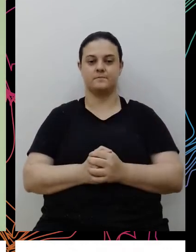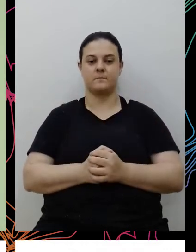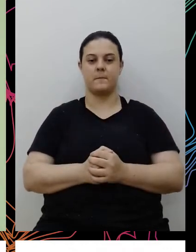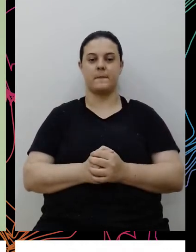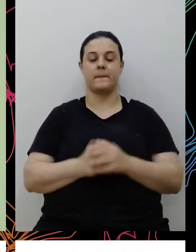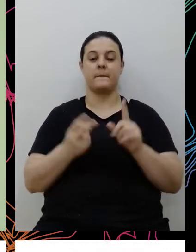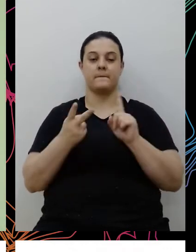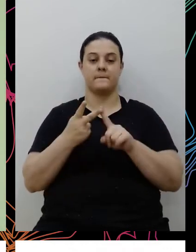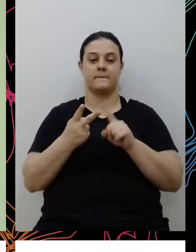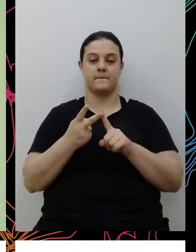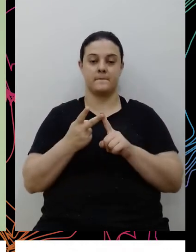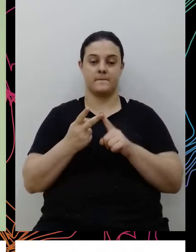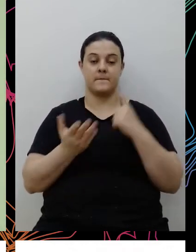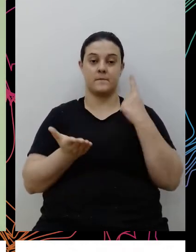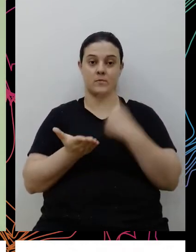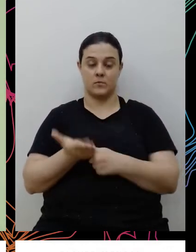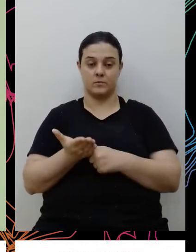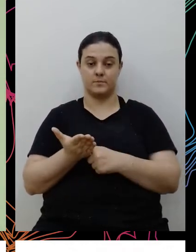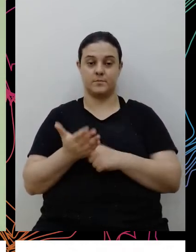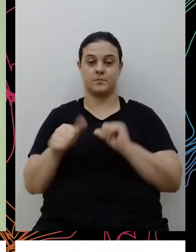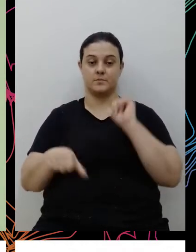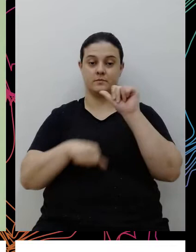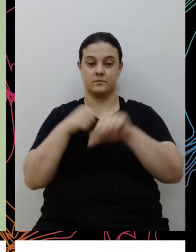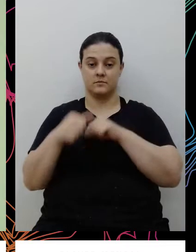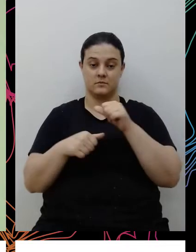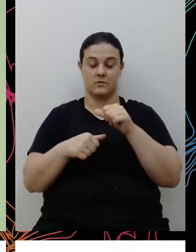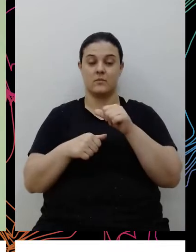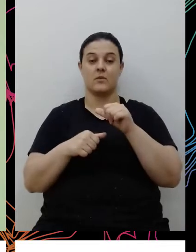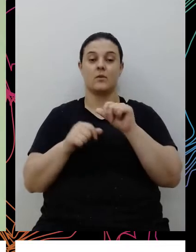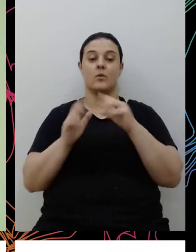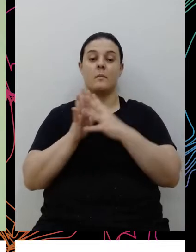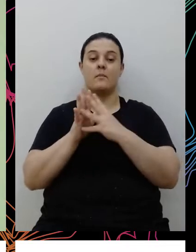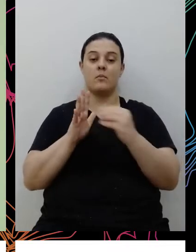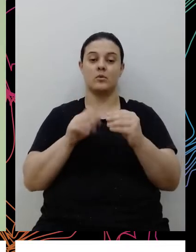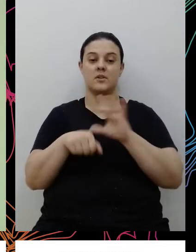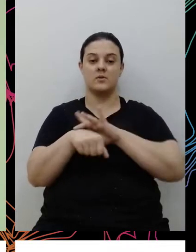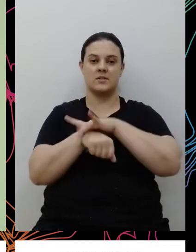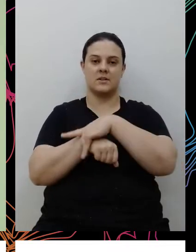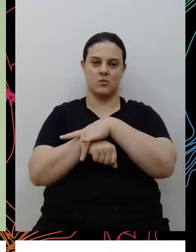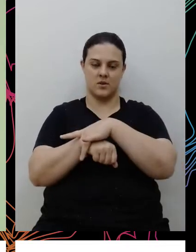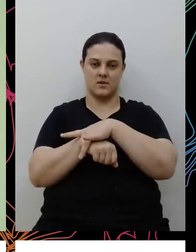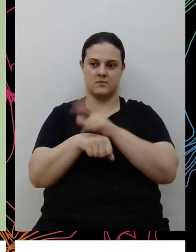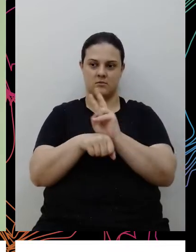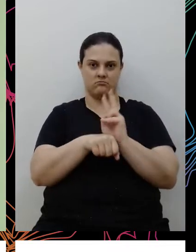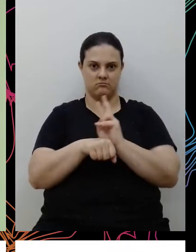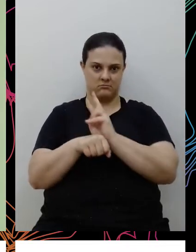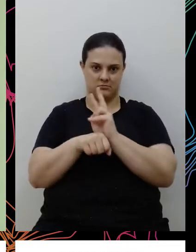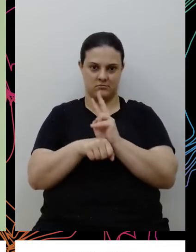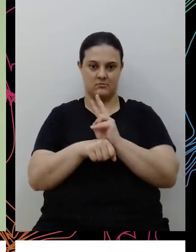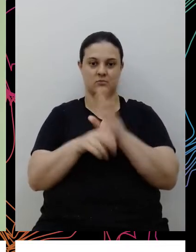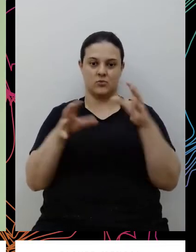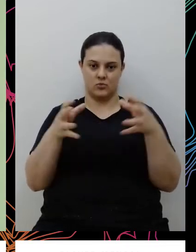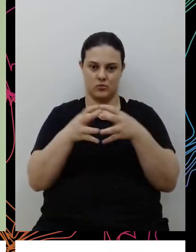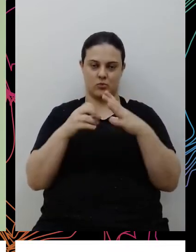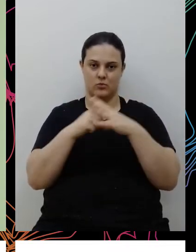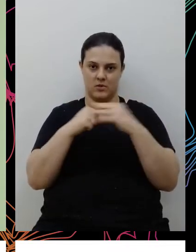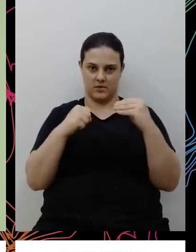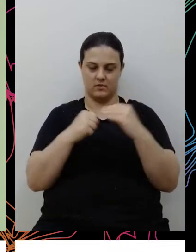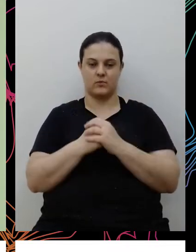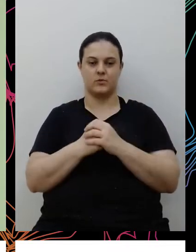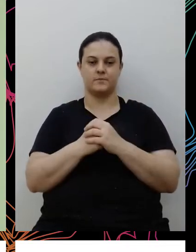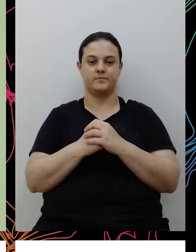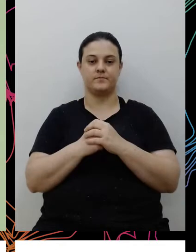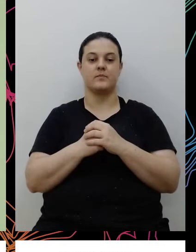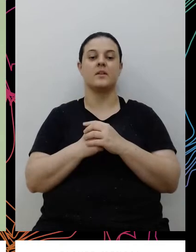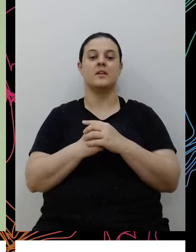segundo compromisso que é a transformação radical do modelo de segurança no Carrefour, né, no grupo Carrefour Brasil, então,